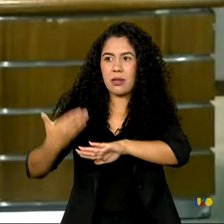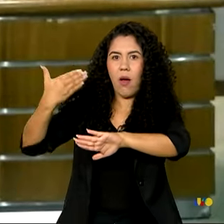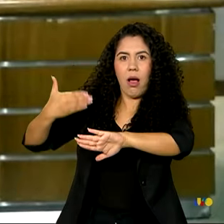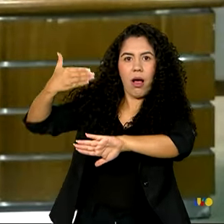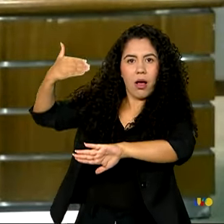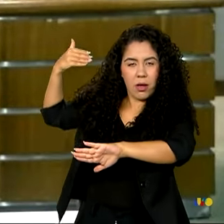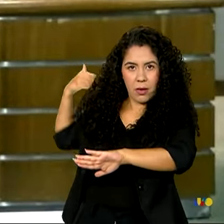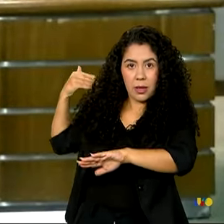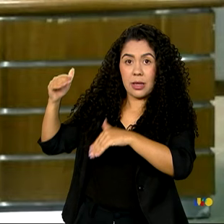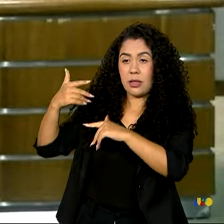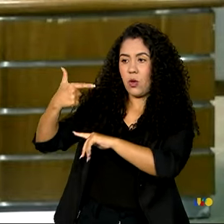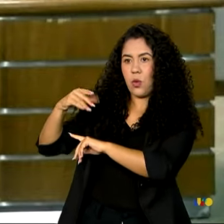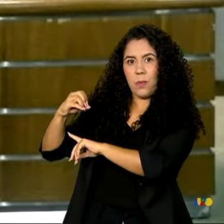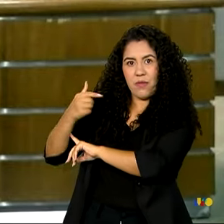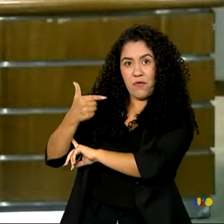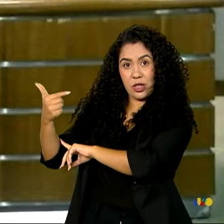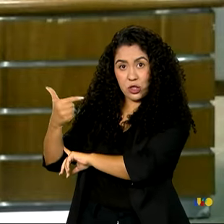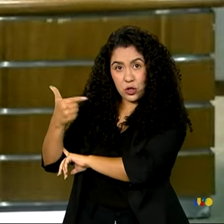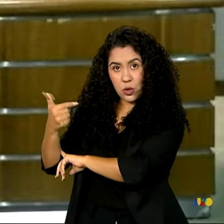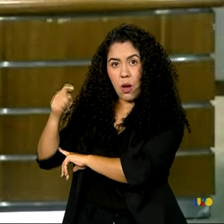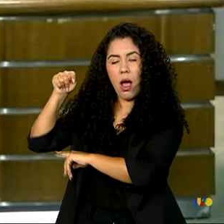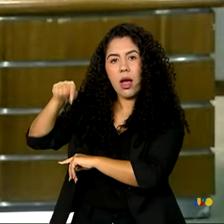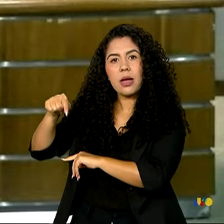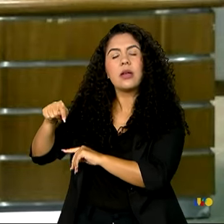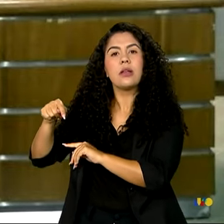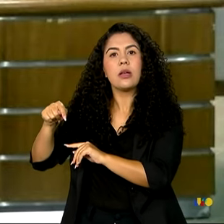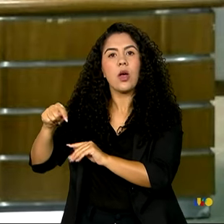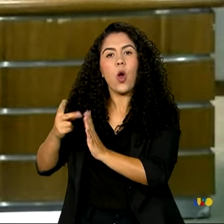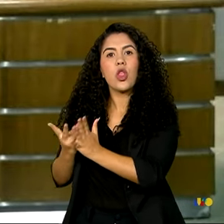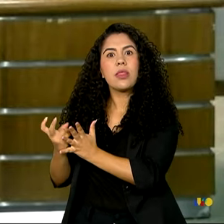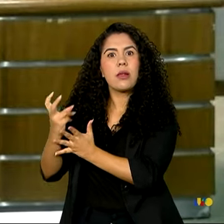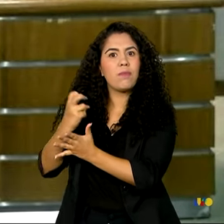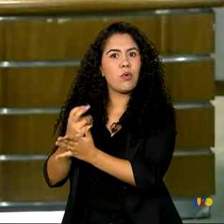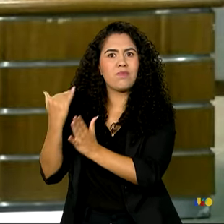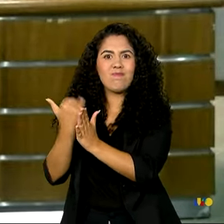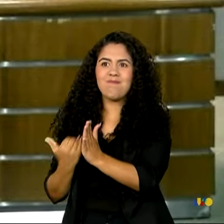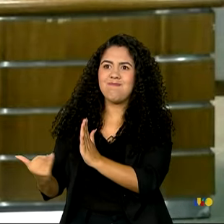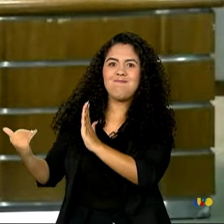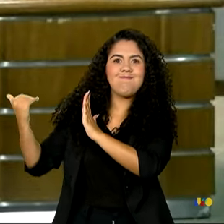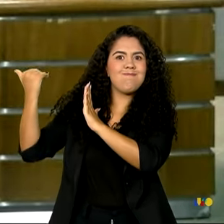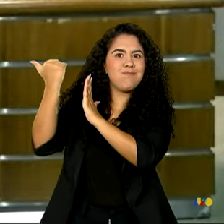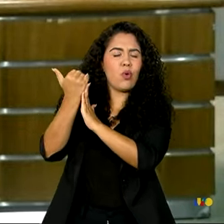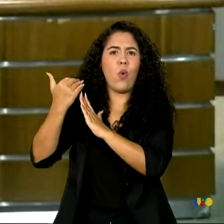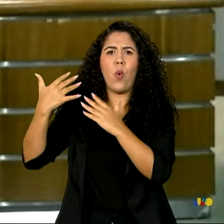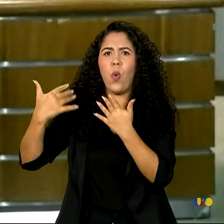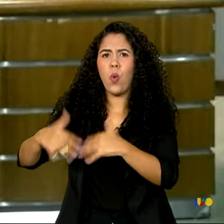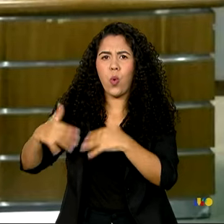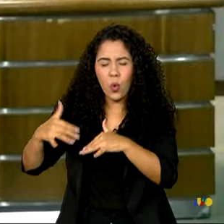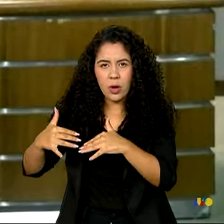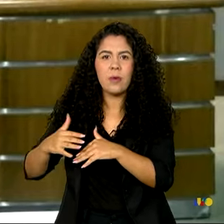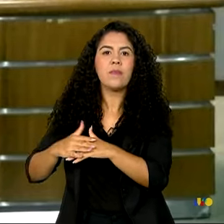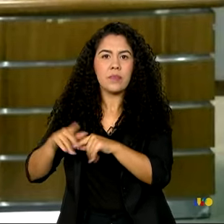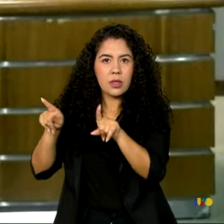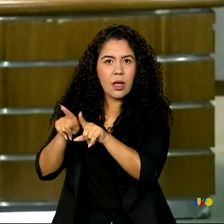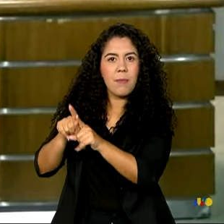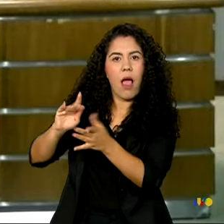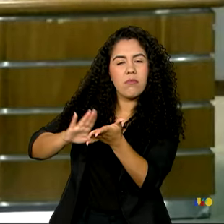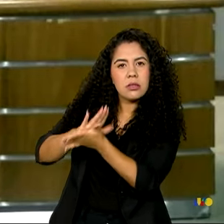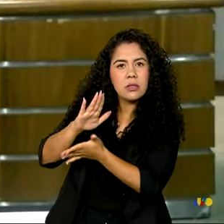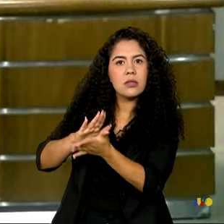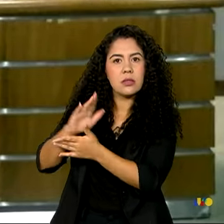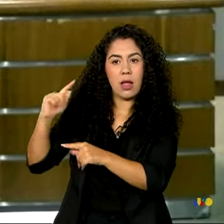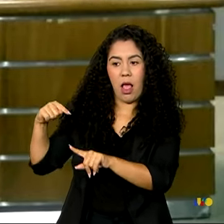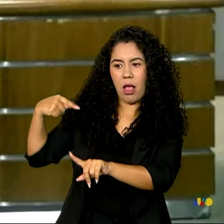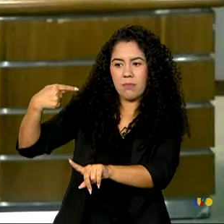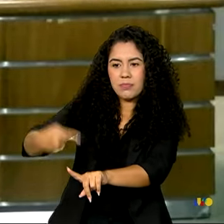2022, por exemplo, a carga tributária é muito superior à carga tributária que está prevista, a carga de receitas que prevista para o exercício